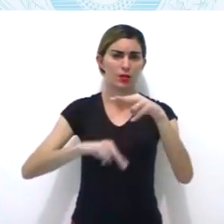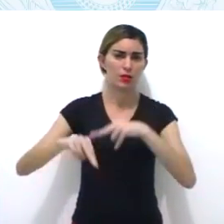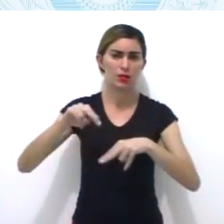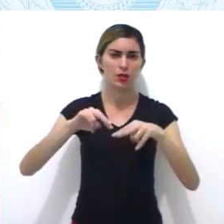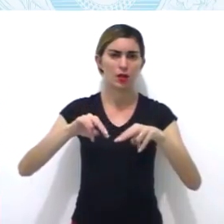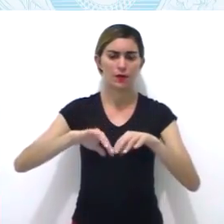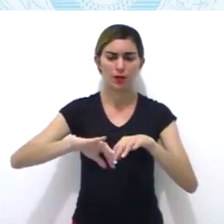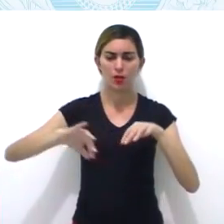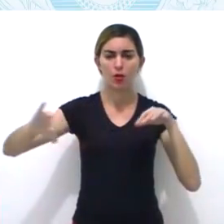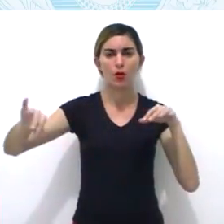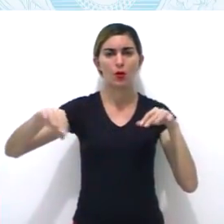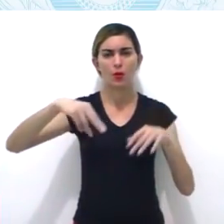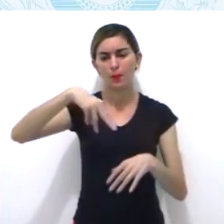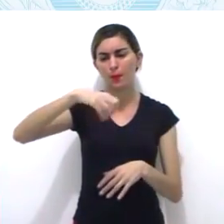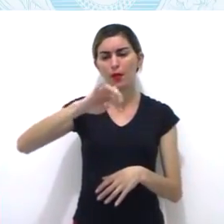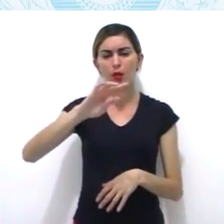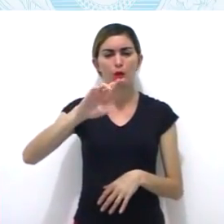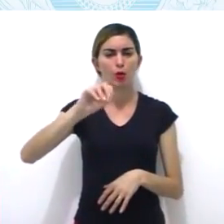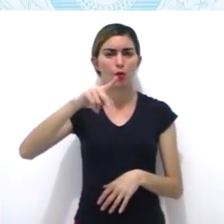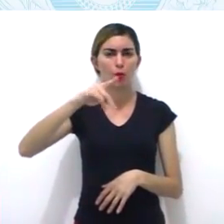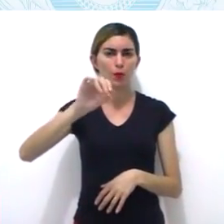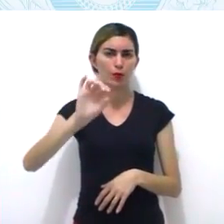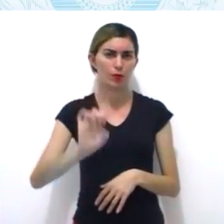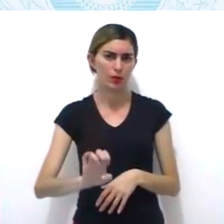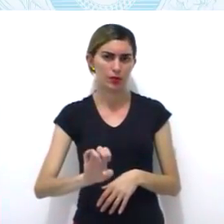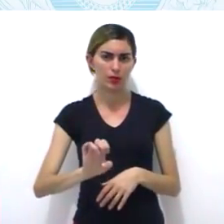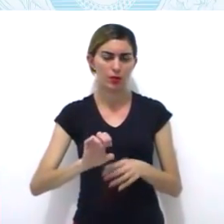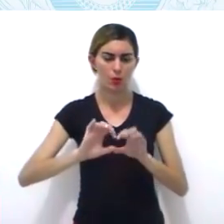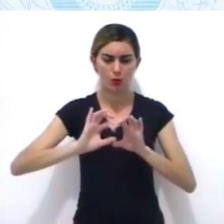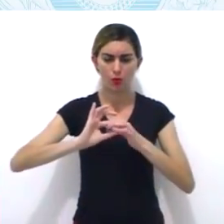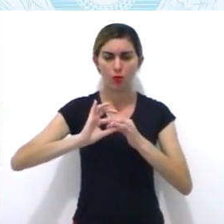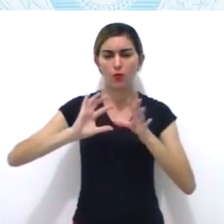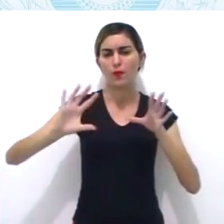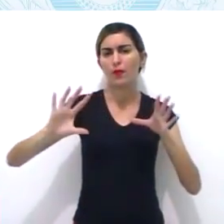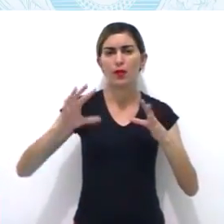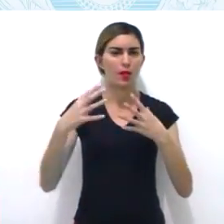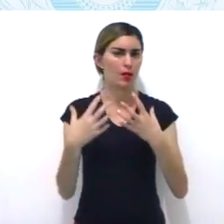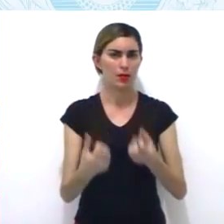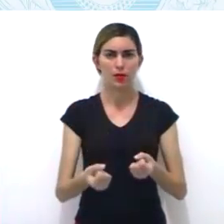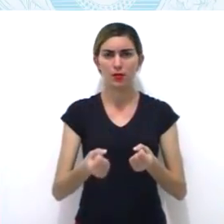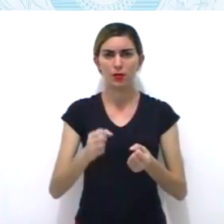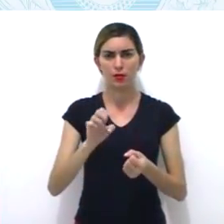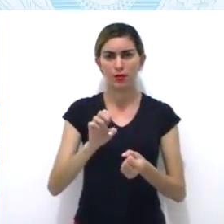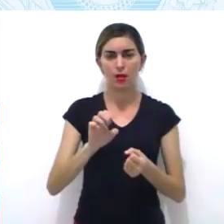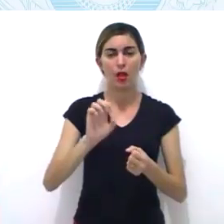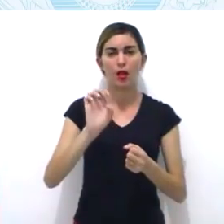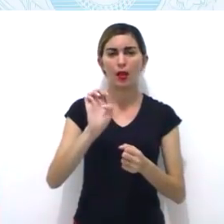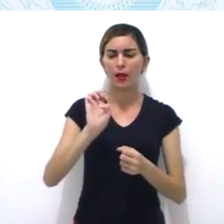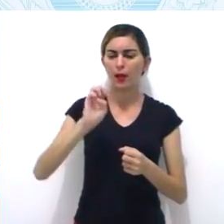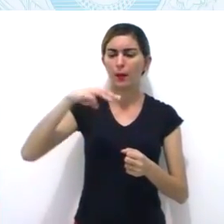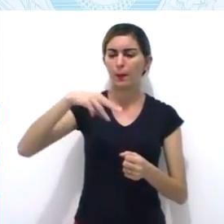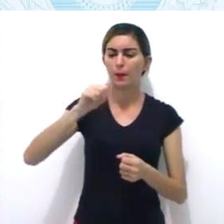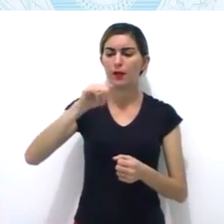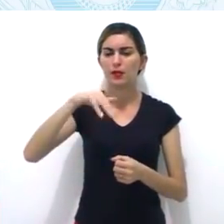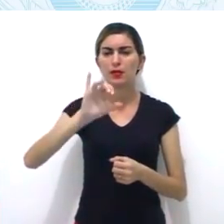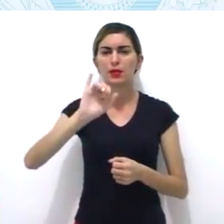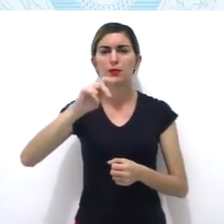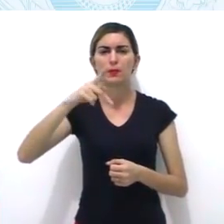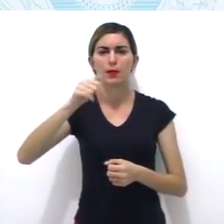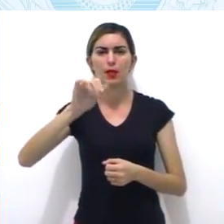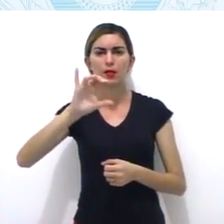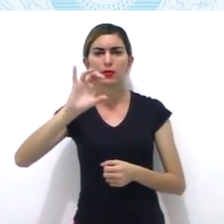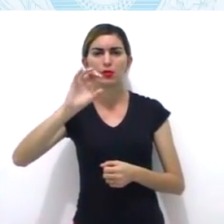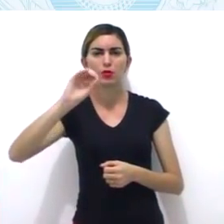emancipacionista. Era uma briga com a cidade. O conflito se deu entre os senhores de Engenho